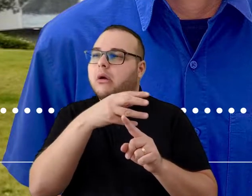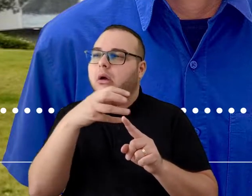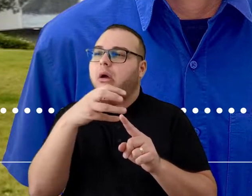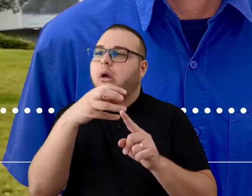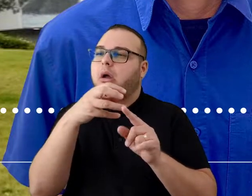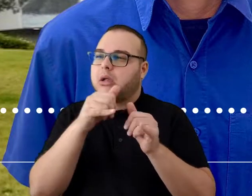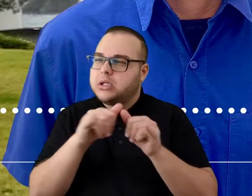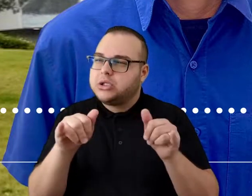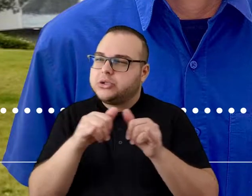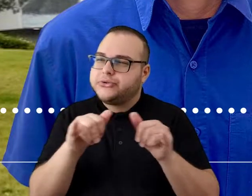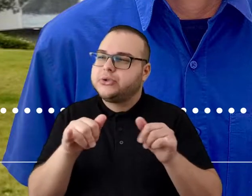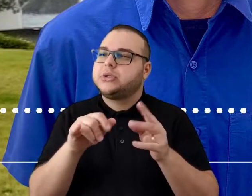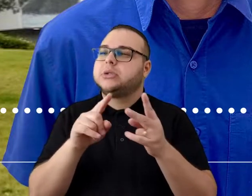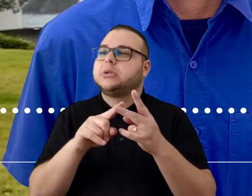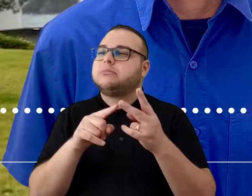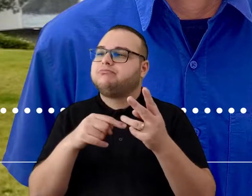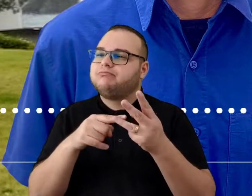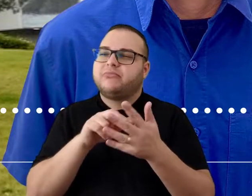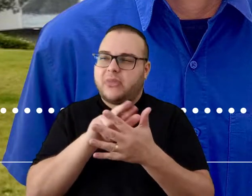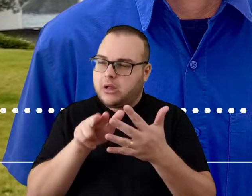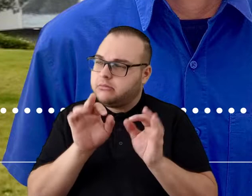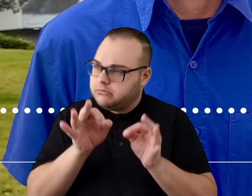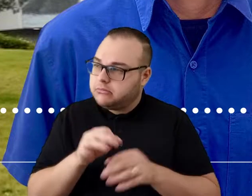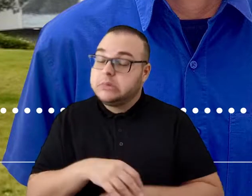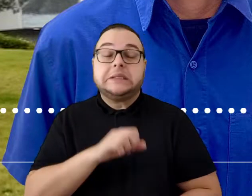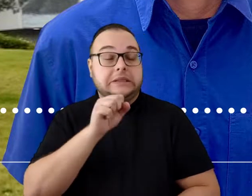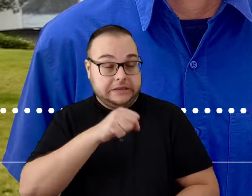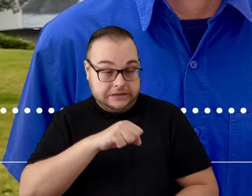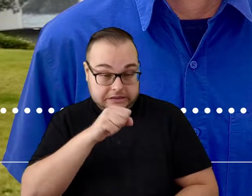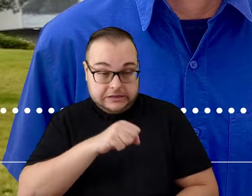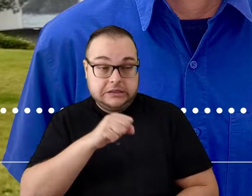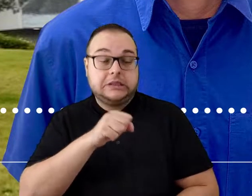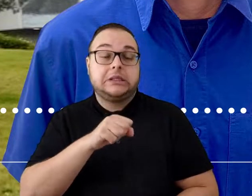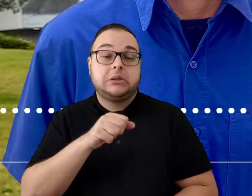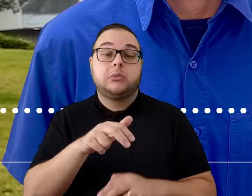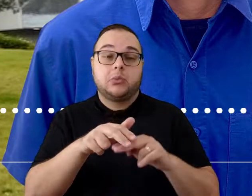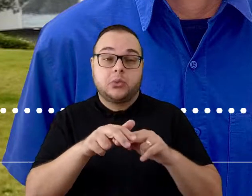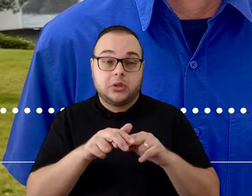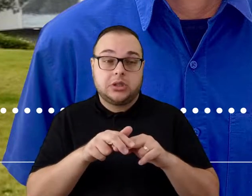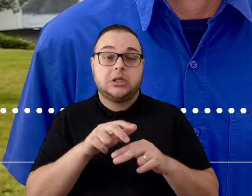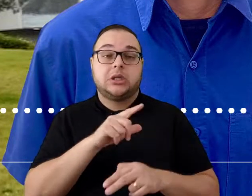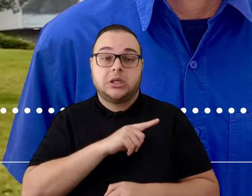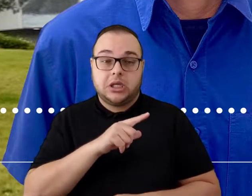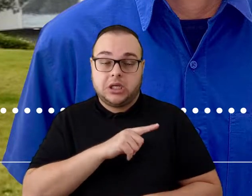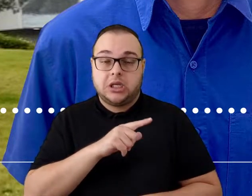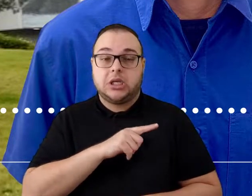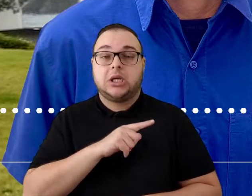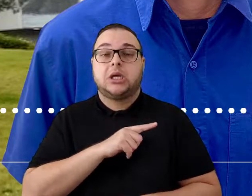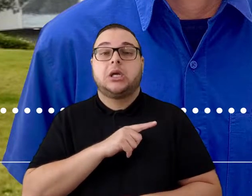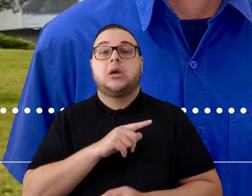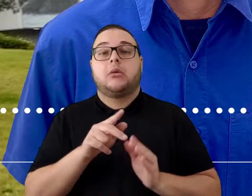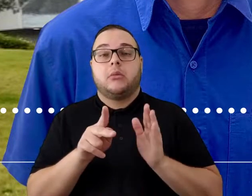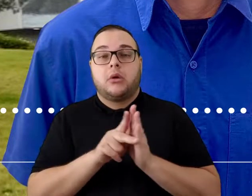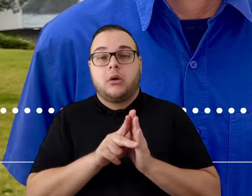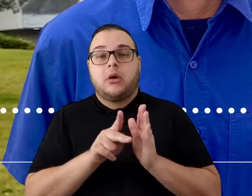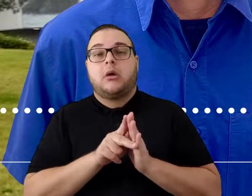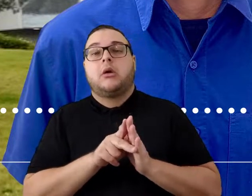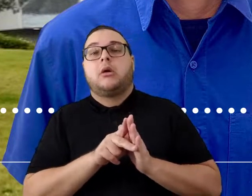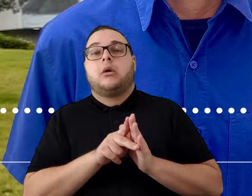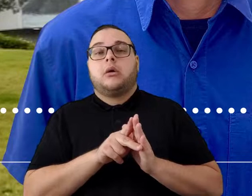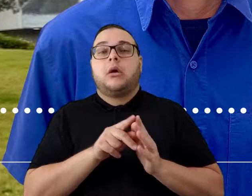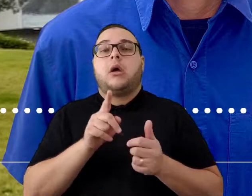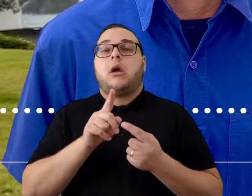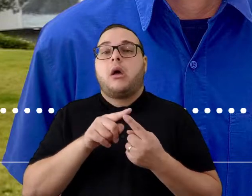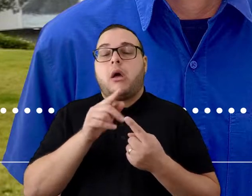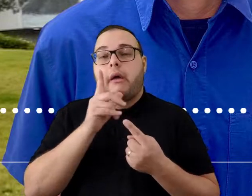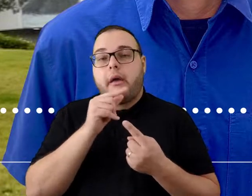Exatamente. Hoje, a gente opera... A grande parte do escopo da CBA é justamente as hídricas, né? Que provém de fontes renováveis de